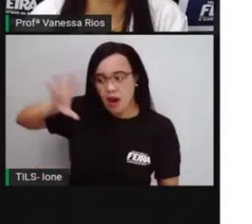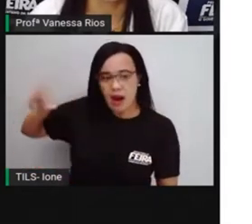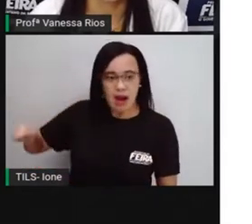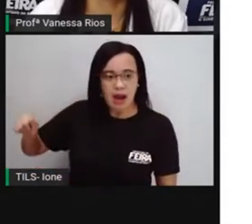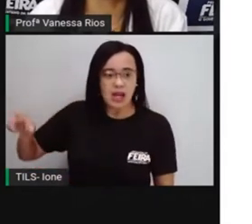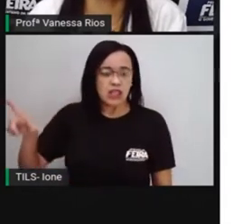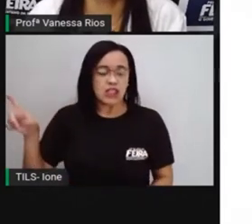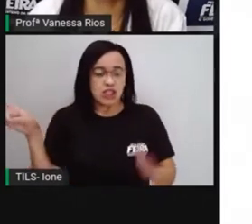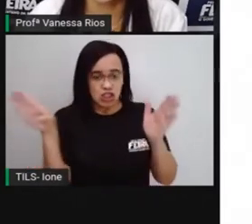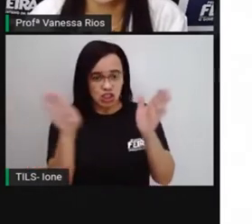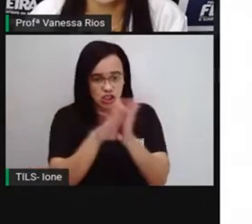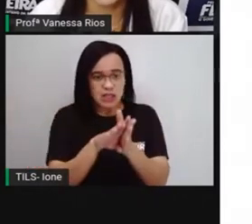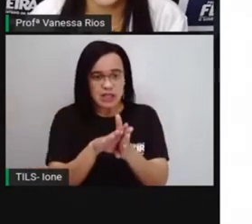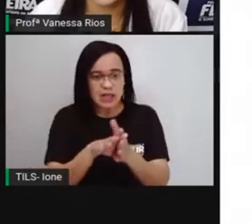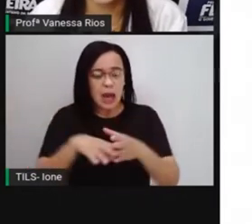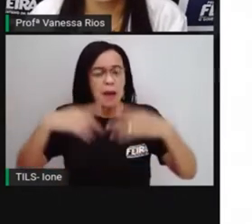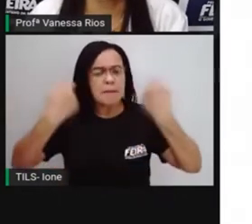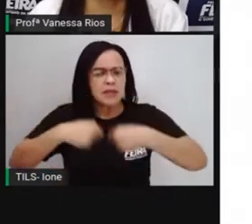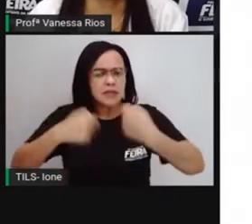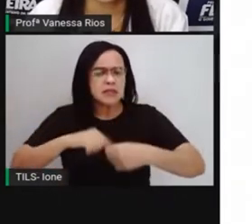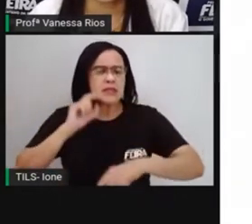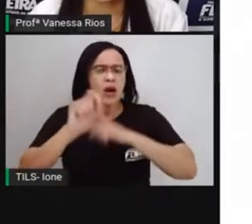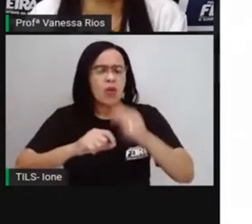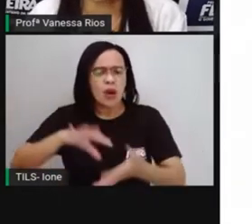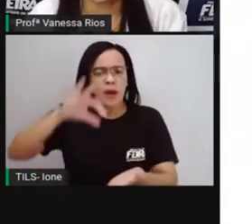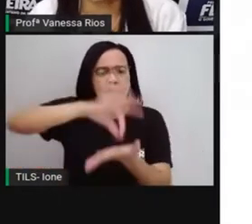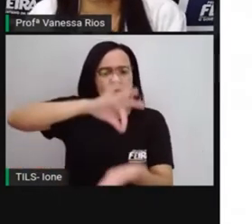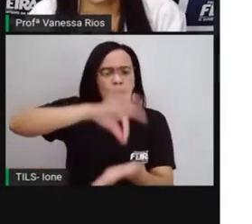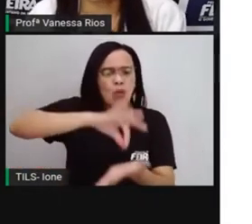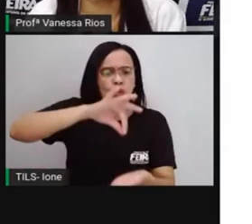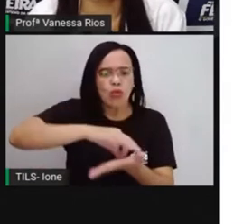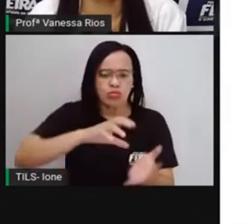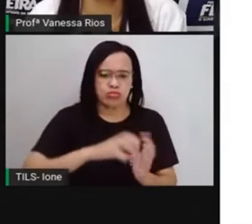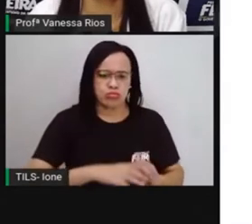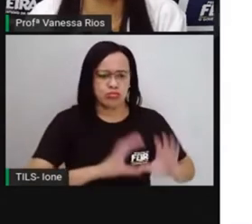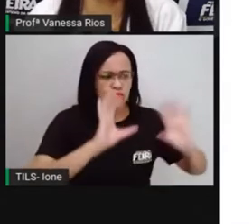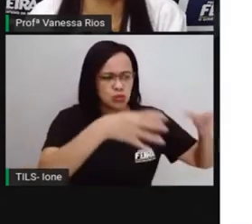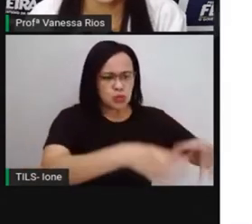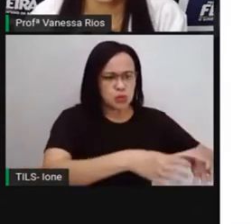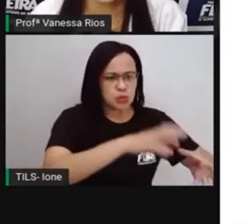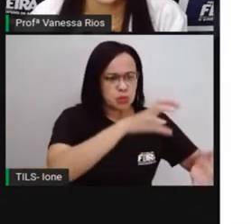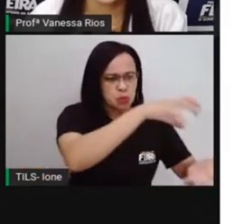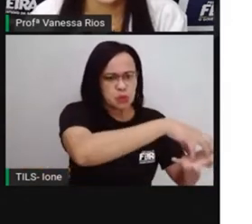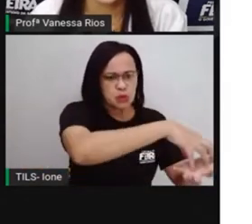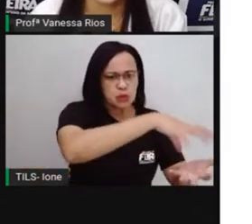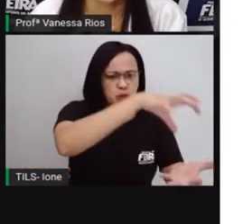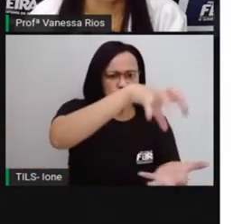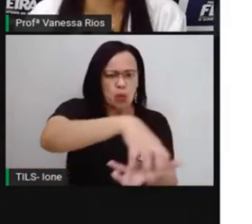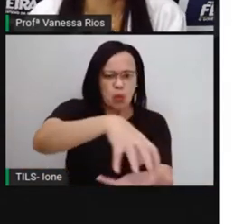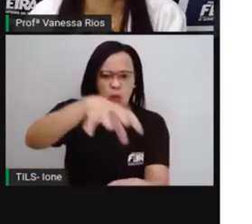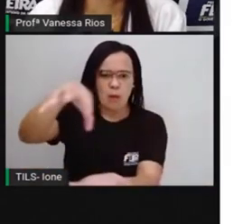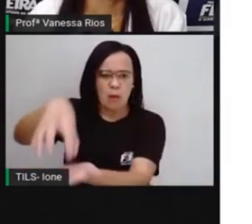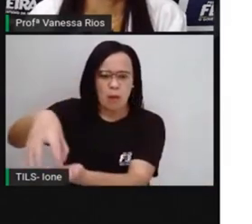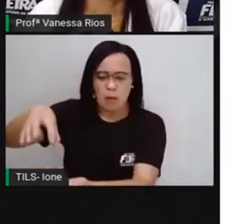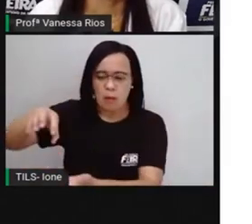estabelecer em alguns pontos de comércio para consolidar sua exclusividade na região.